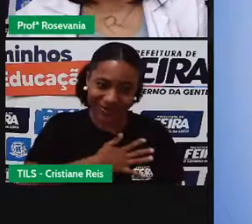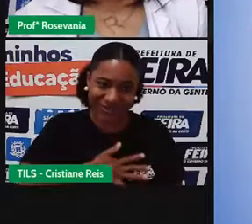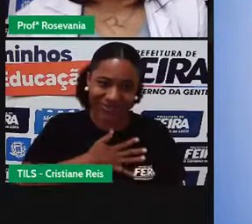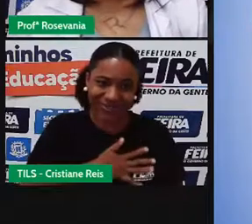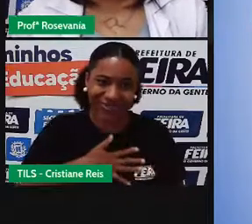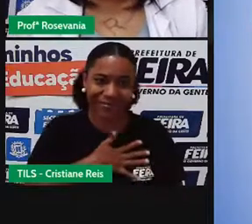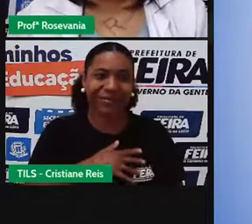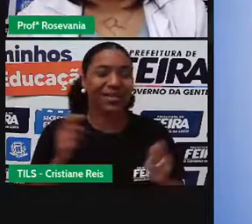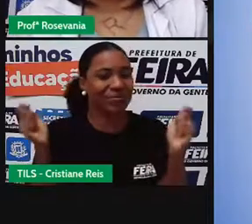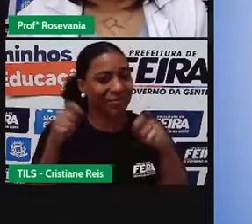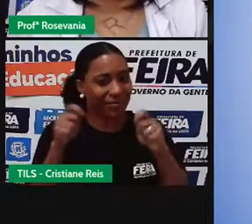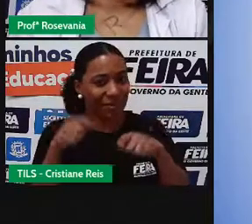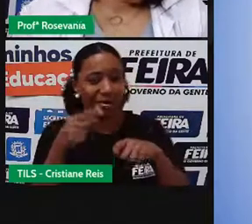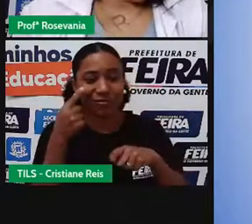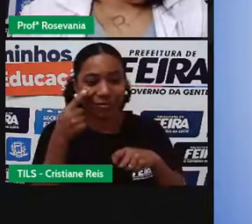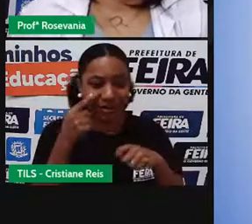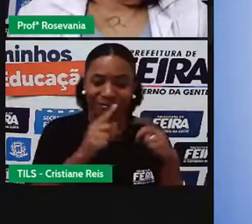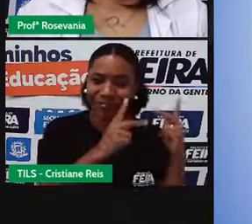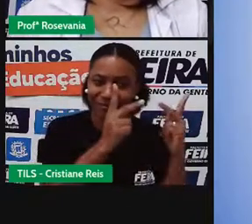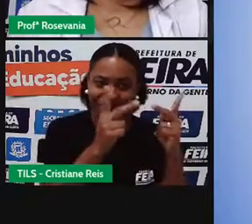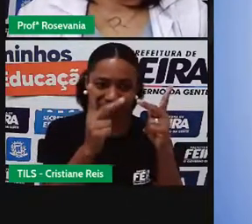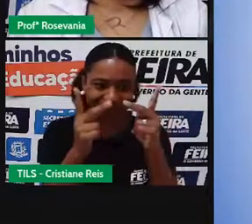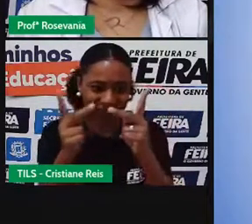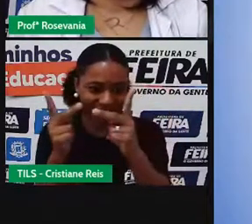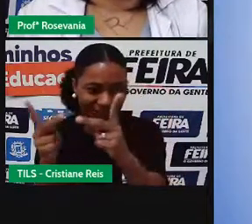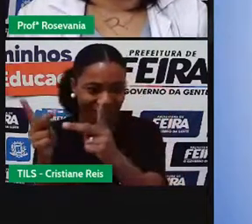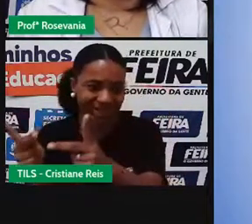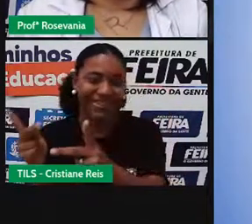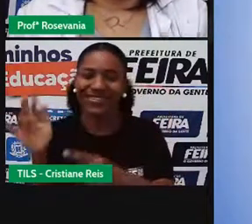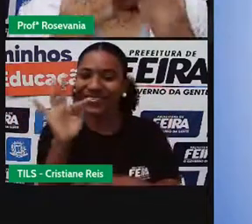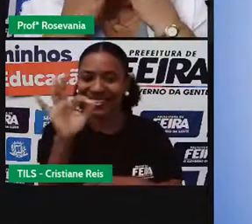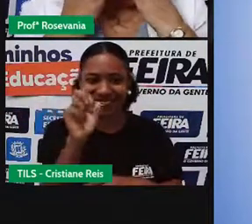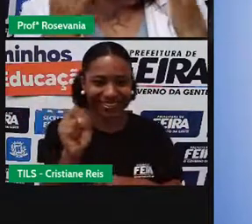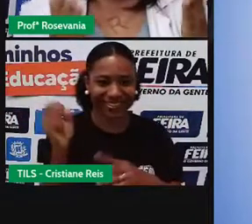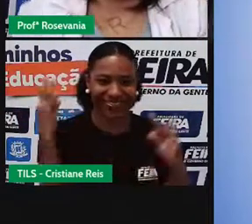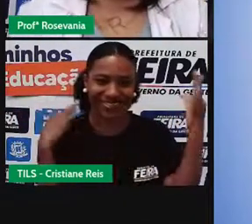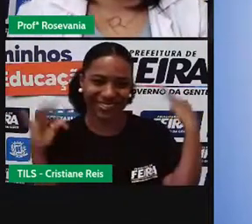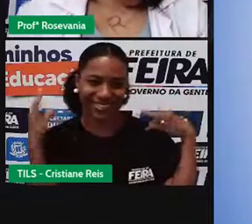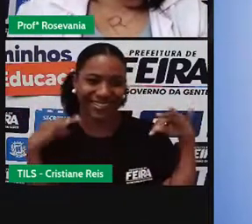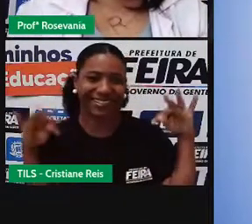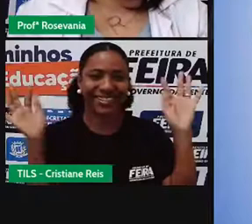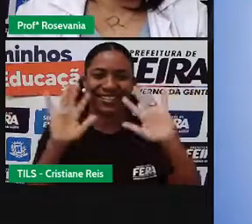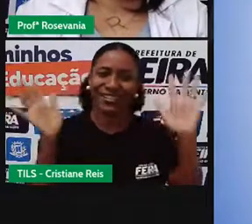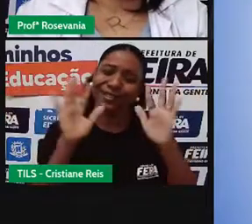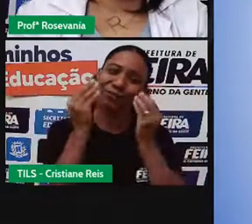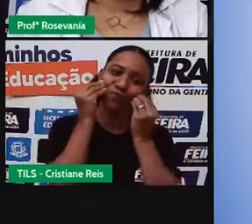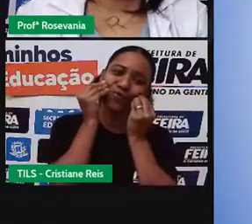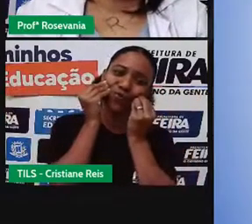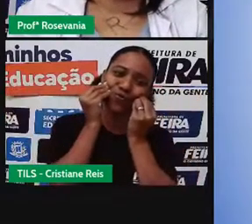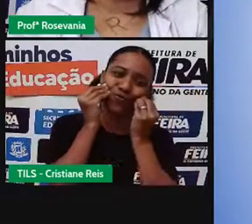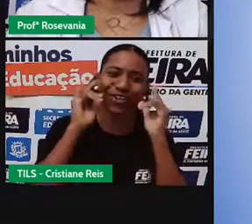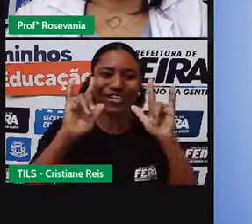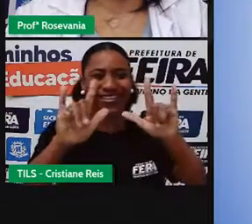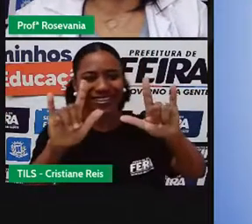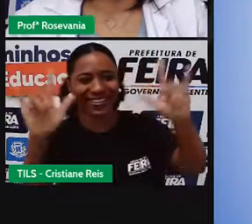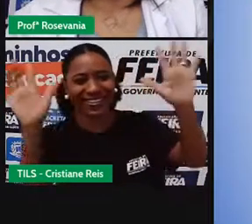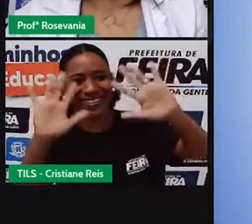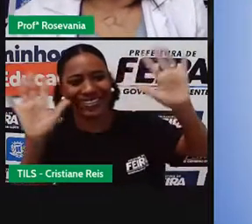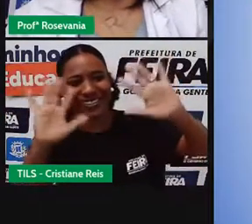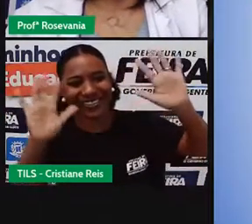pode até fazer visita, né, nesses pontos, né, de Feira de Santana. Um beijão para vocês e até a nossa próxima aula.